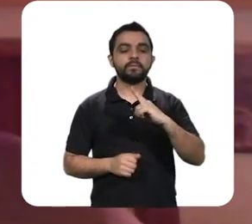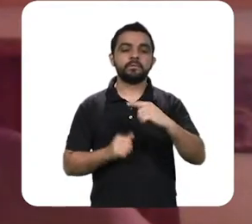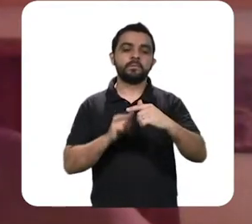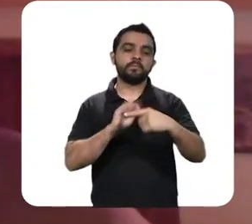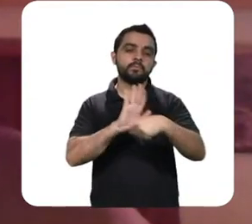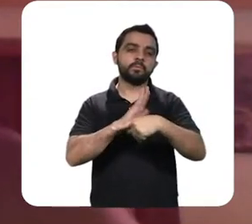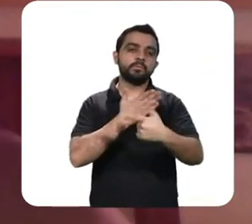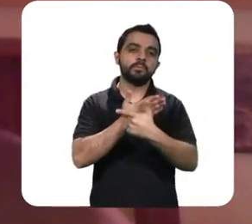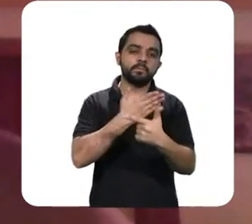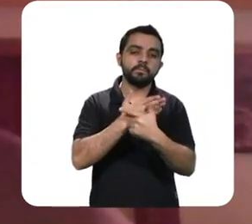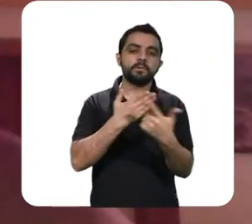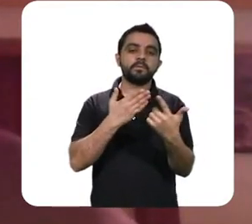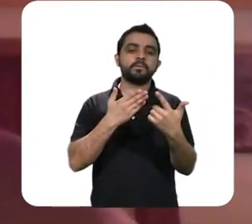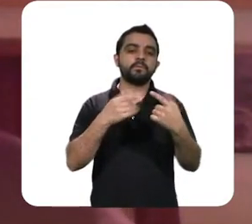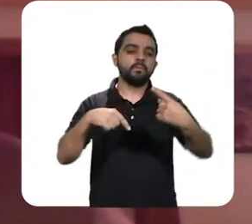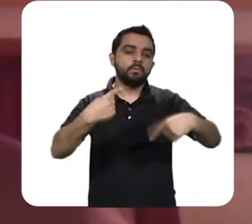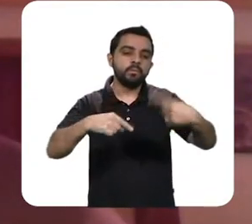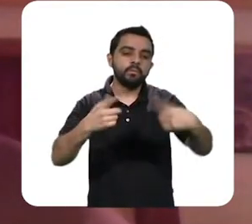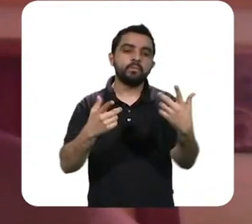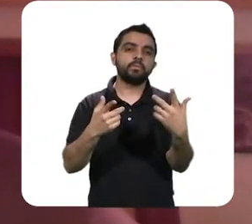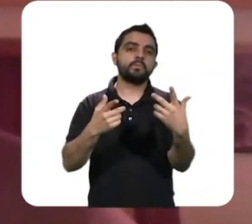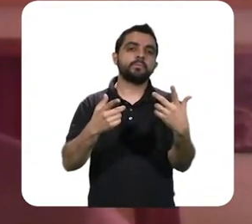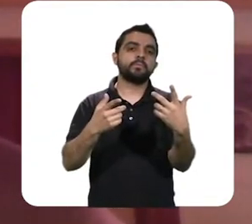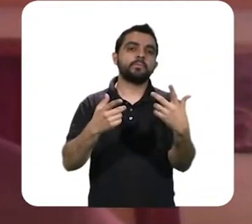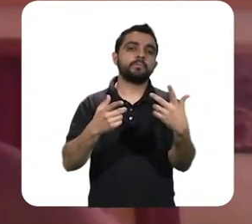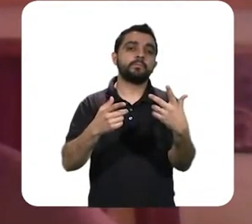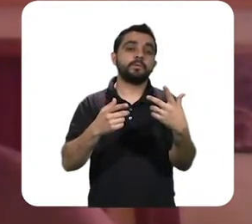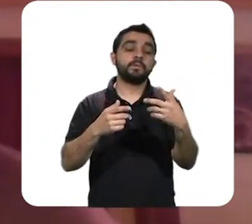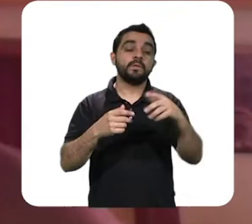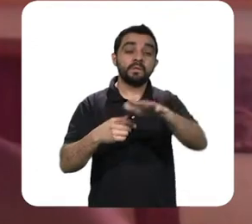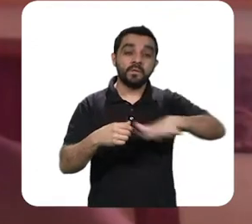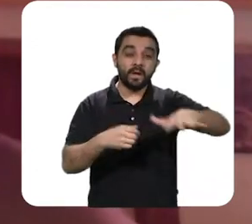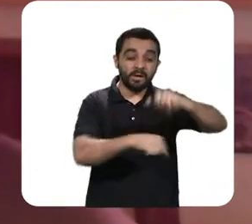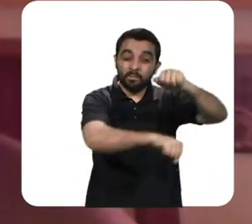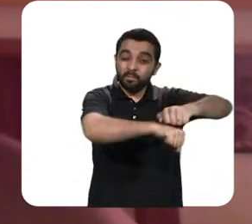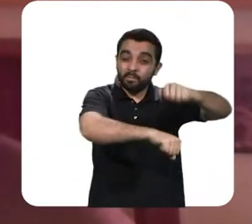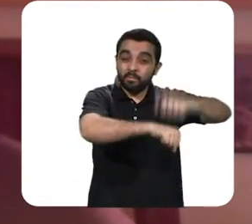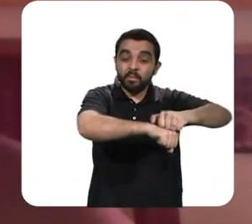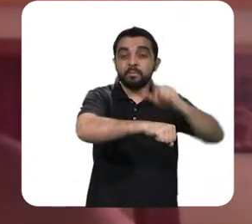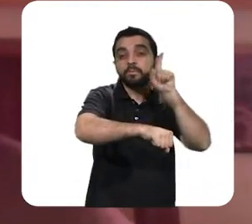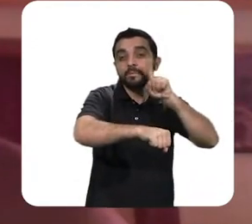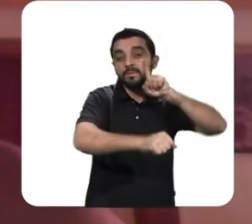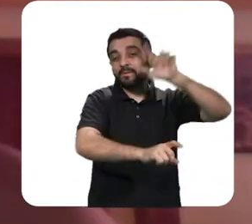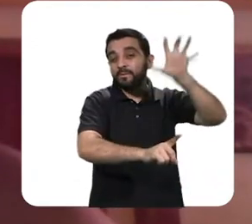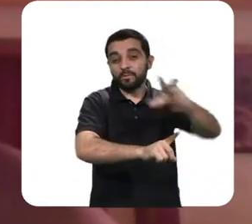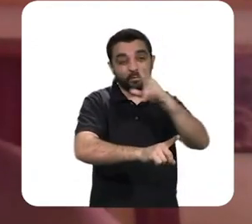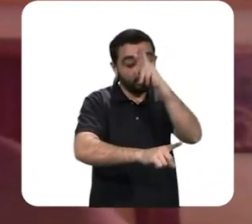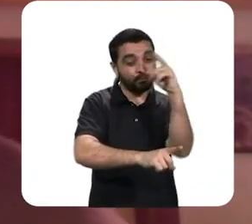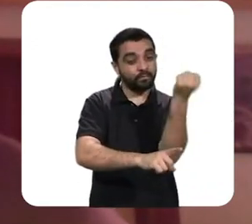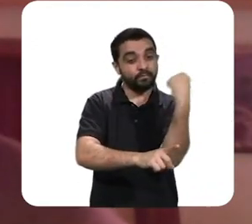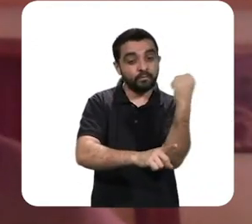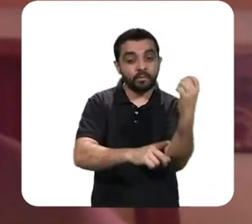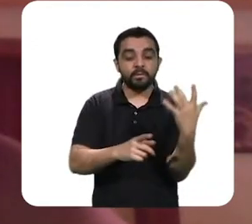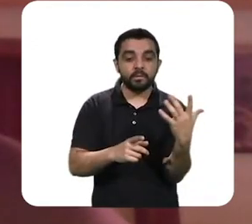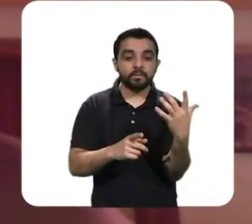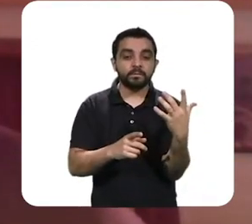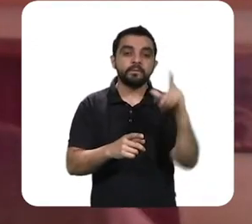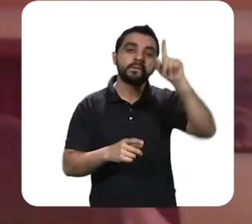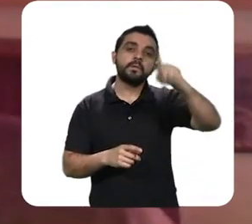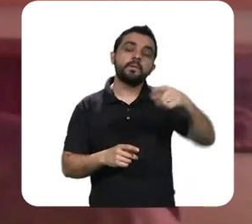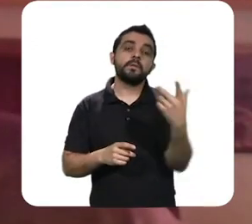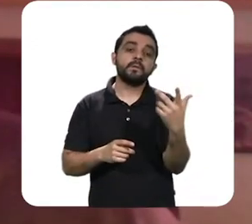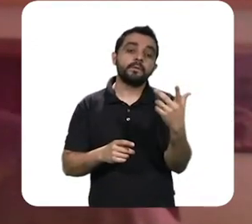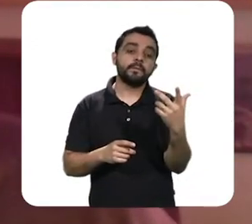públicos na uma das regiões mais pobres dos Estados Unidos, mais atingidas pela crise, que era o Vale do Rio